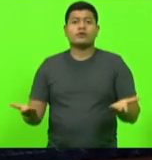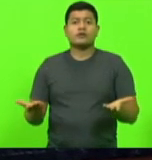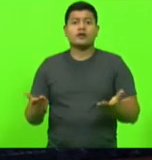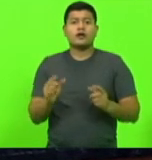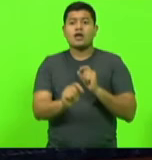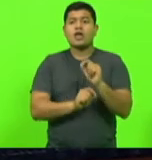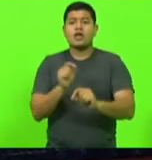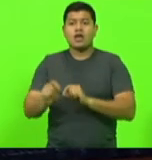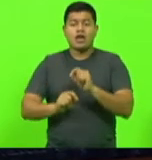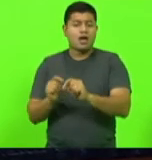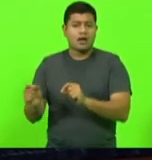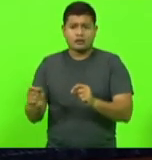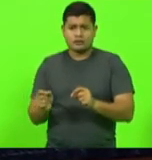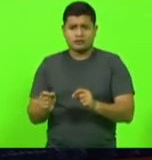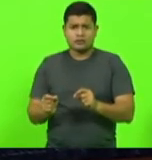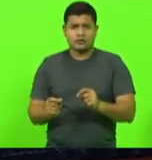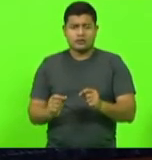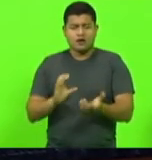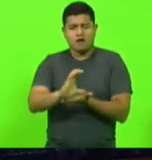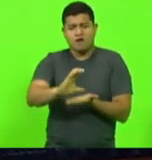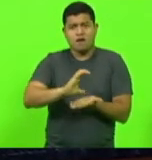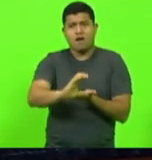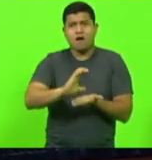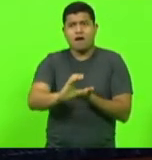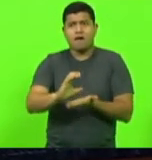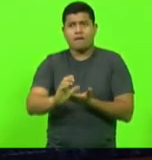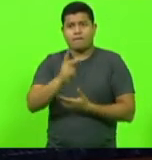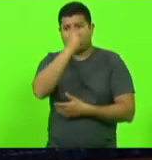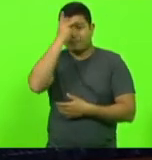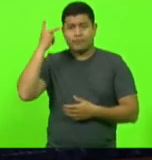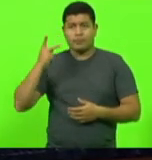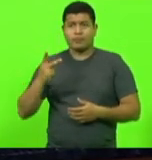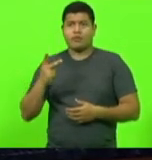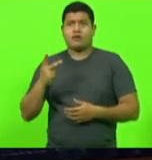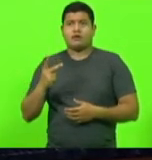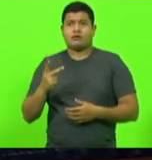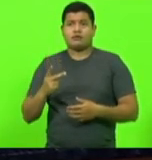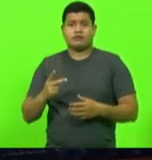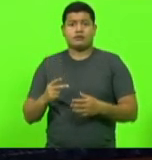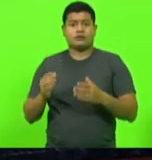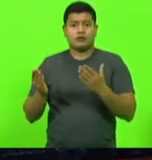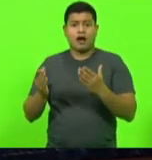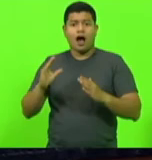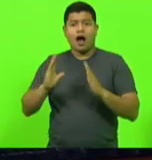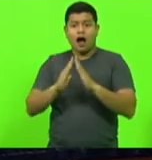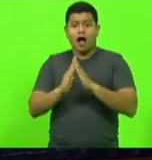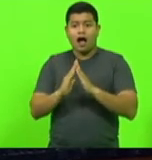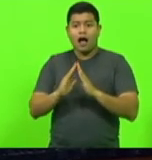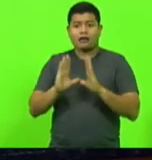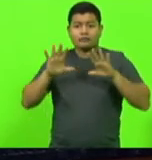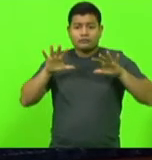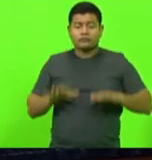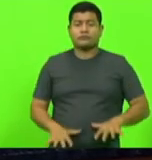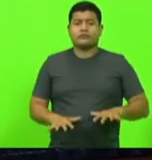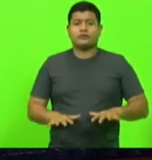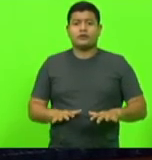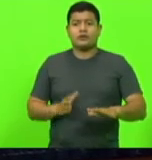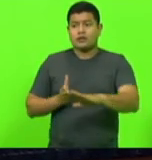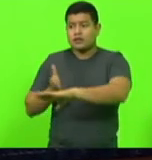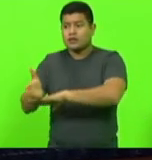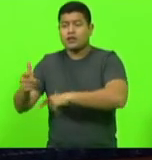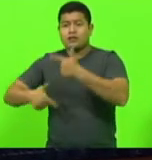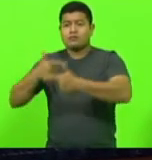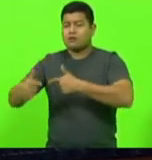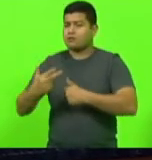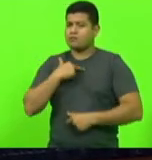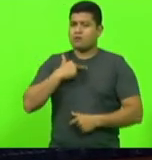vai investir num país onde as pessoas tiveram que ficar em casa e não puderam sair para trabalhar? Quem que vai